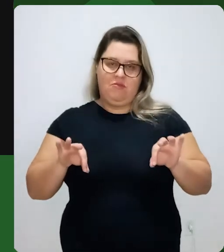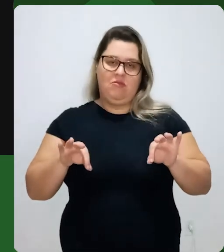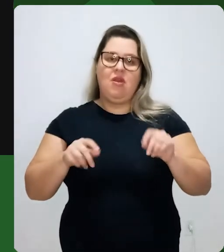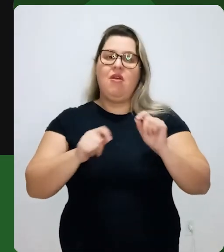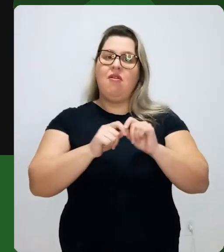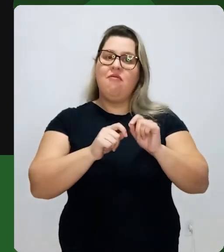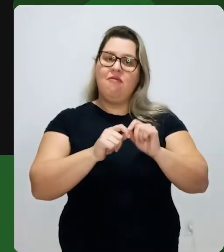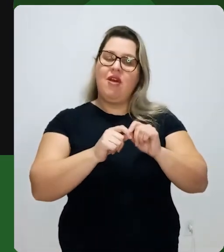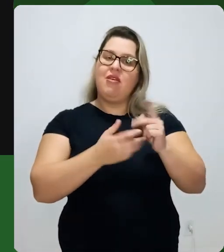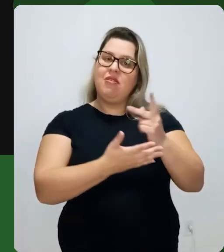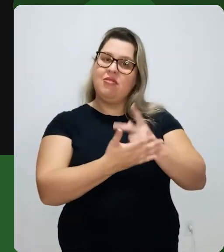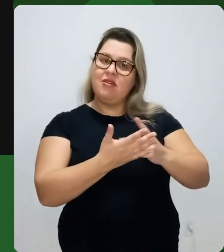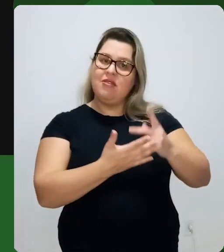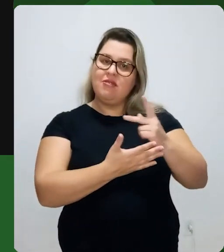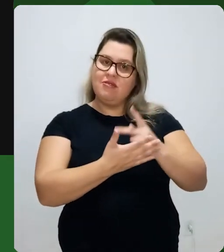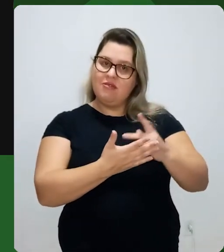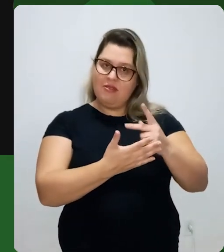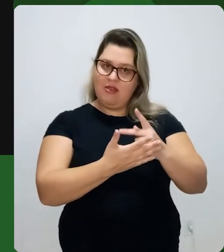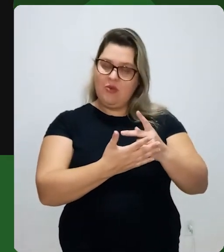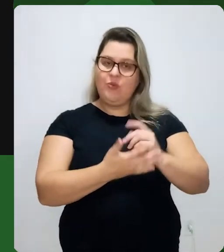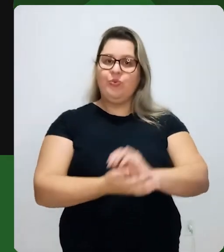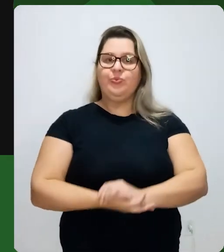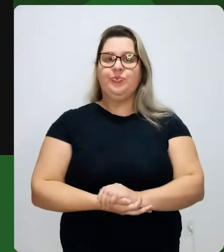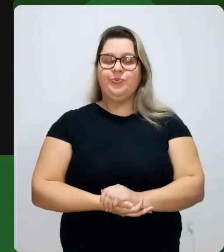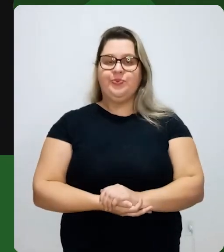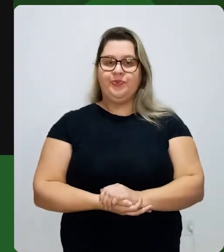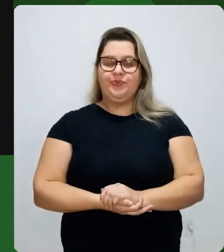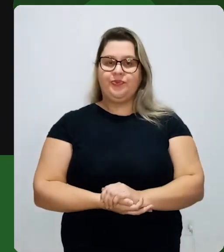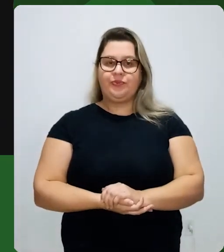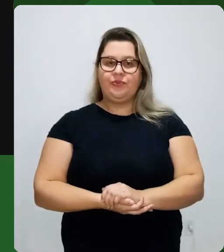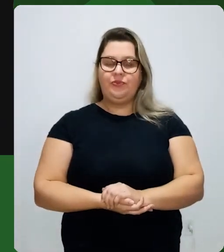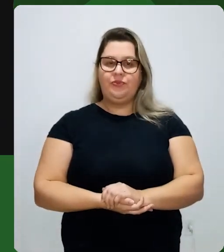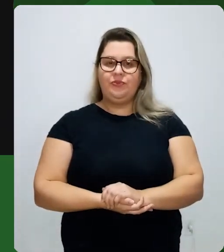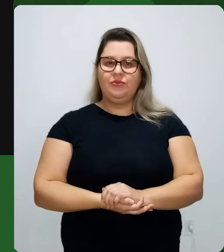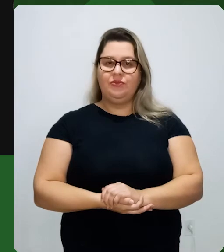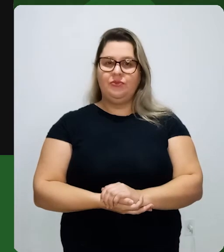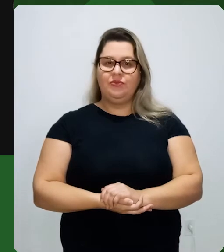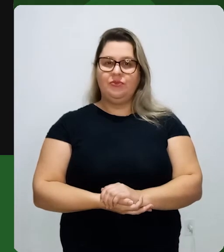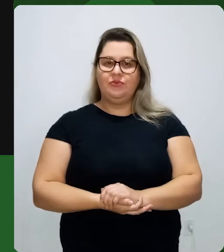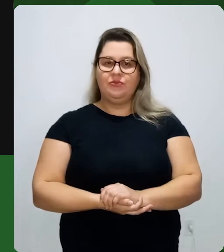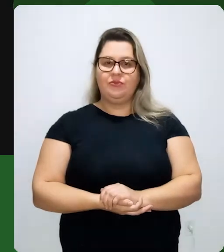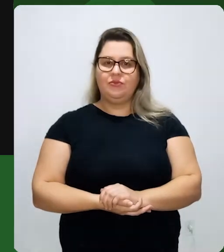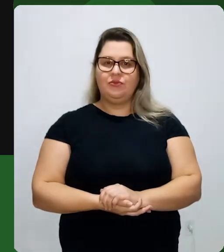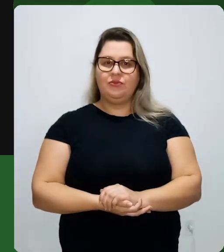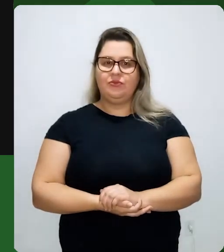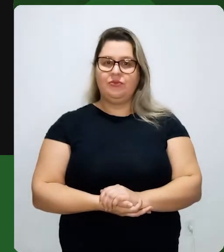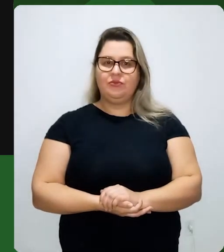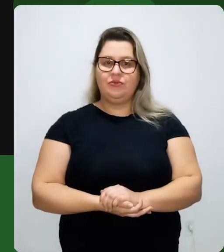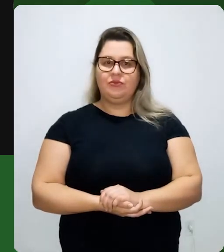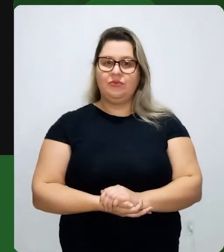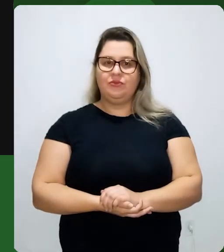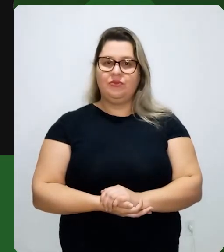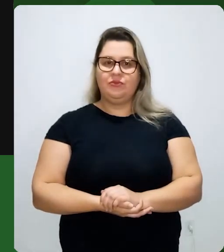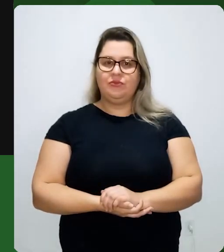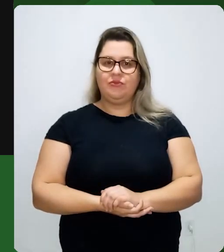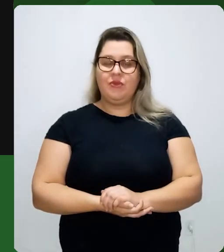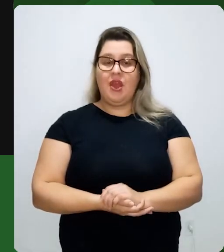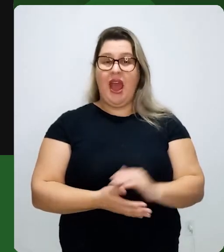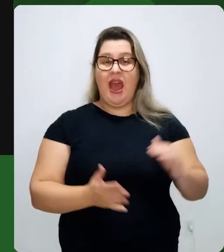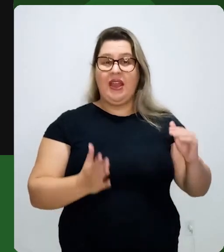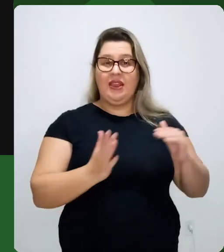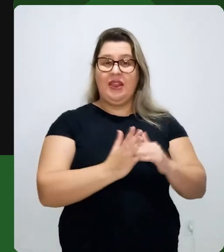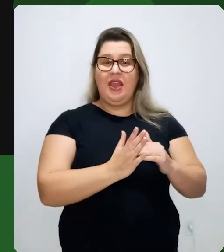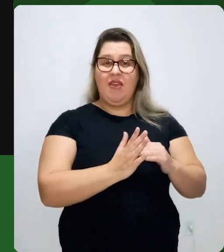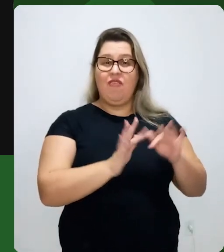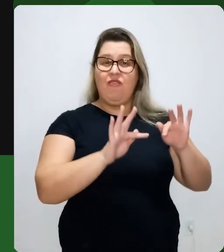um traço daqui. Ao invés de parar ali onde ele pediu, que é no sexto, o